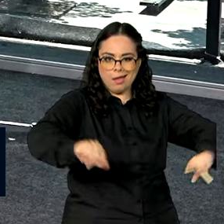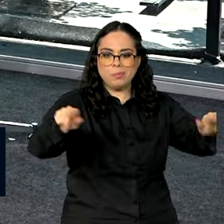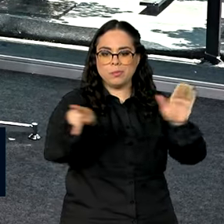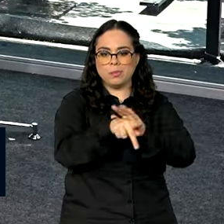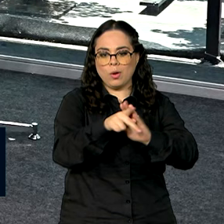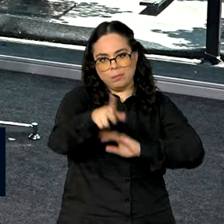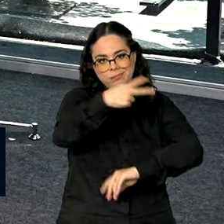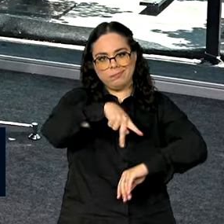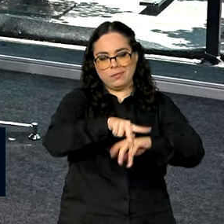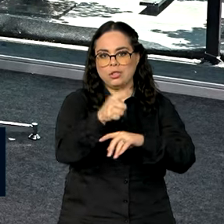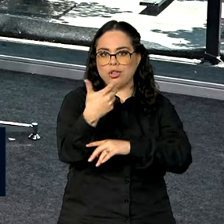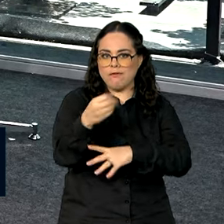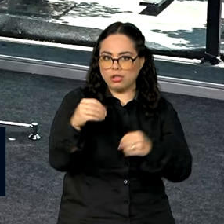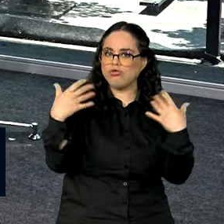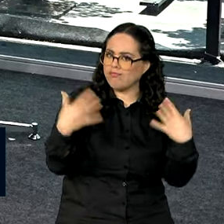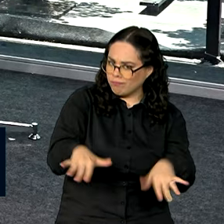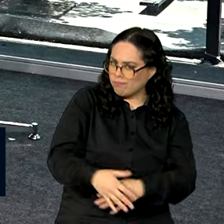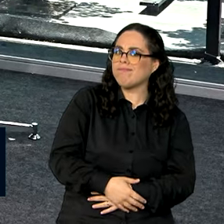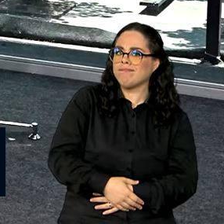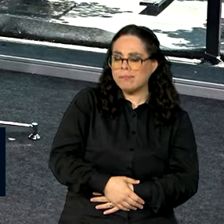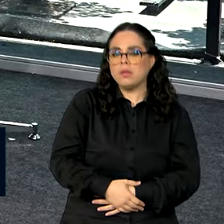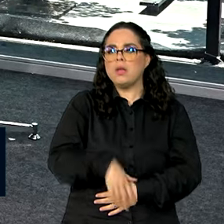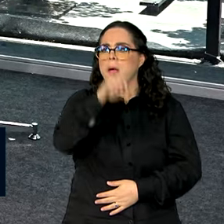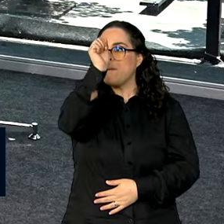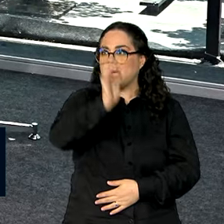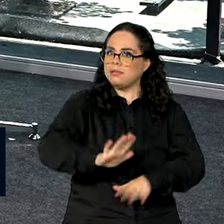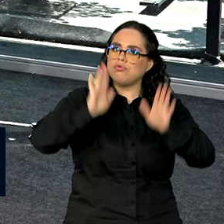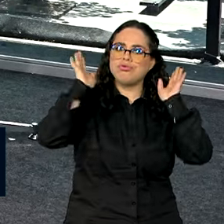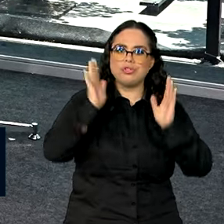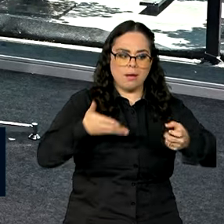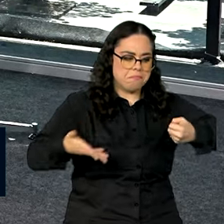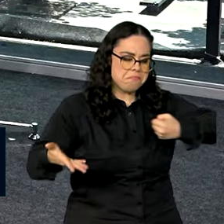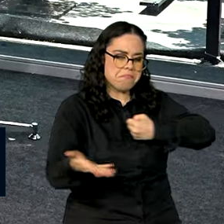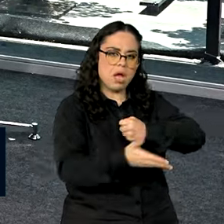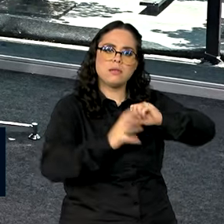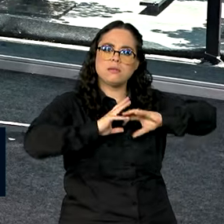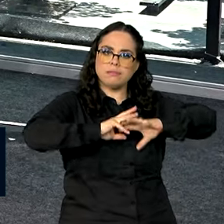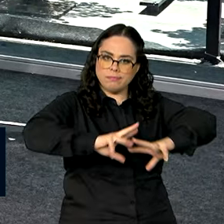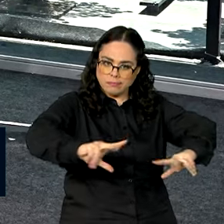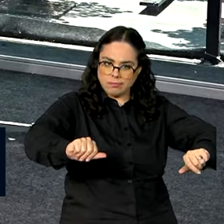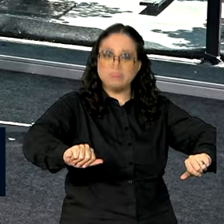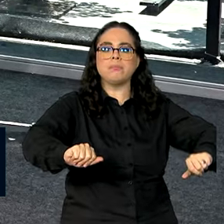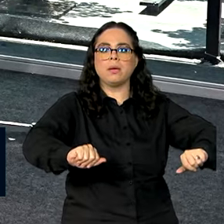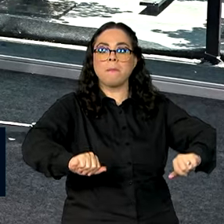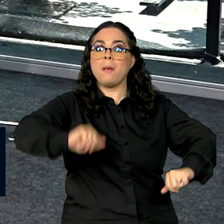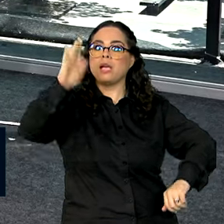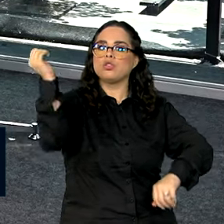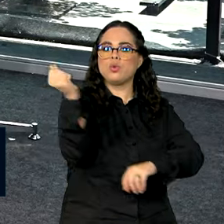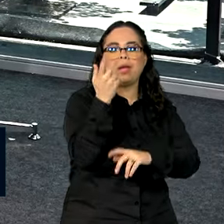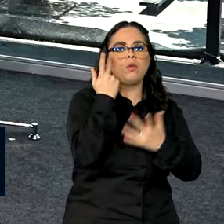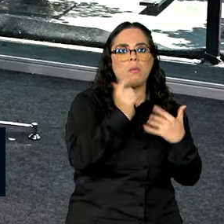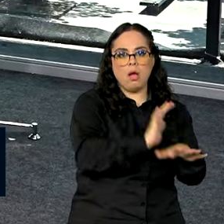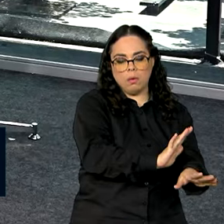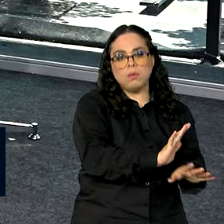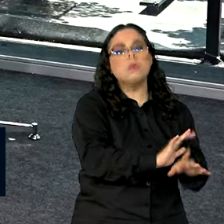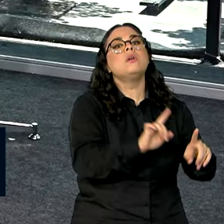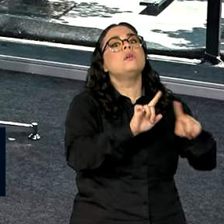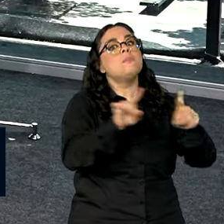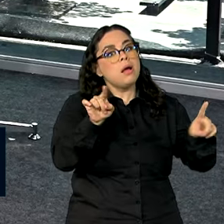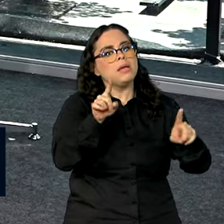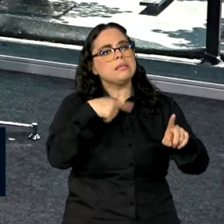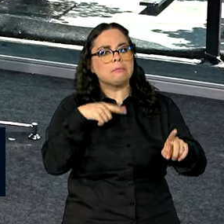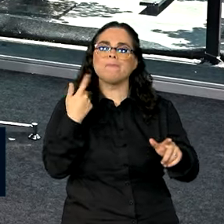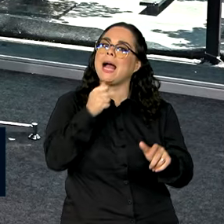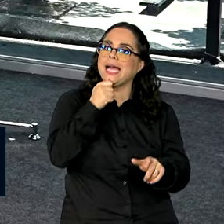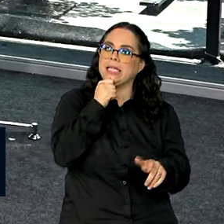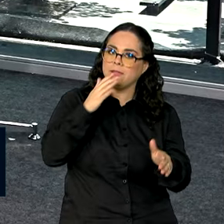esse acordo no G20. O Brasil já tem uma matriz energética muito limpa, mais limpa que a dos demais, mas a gente também tem passos a dar